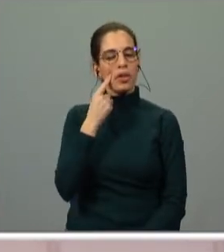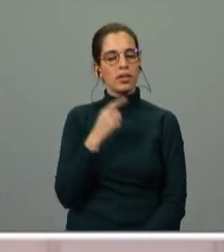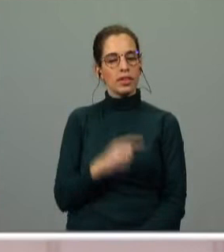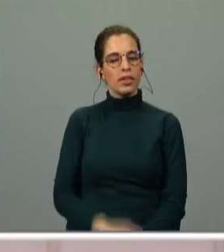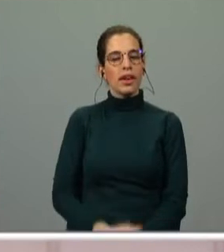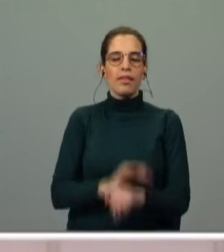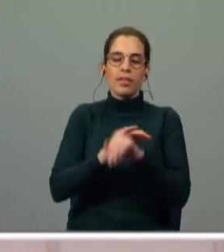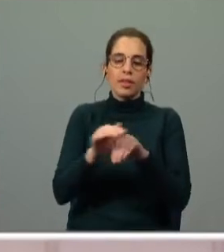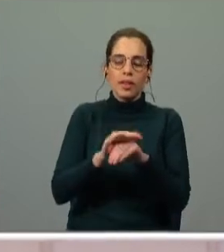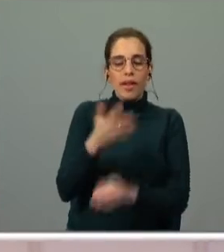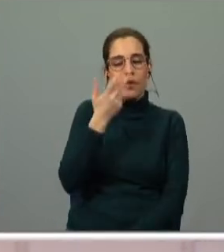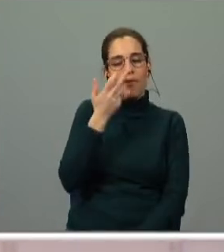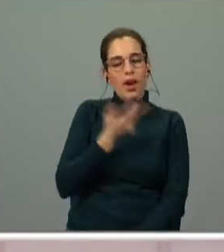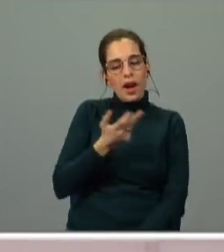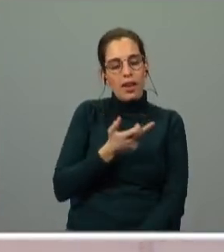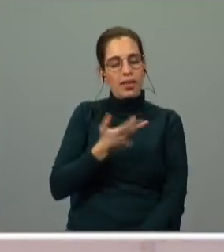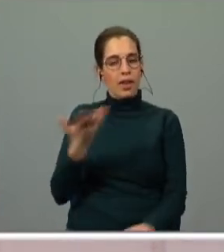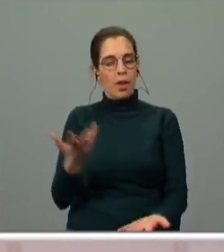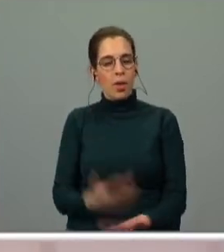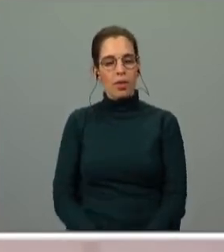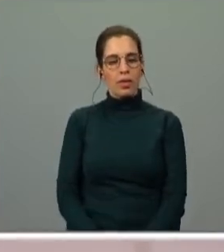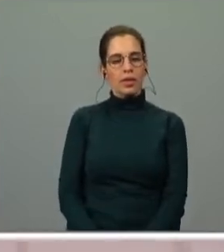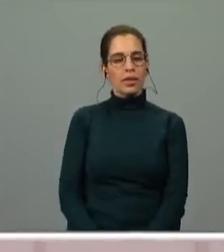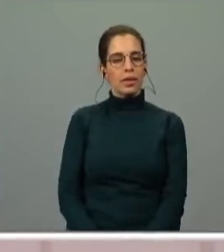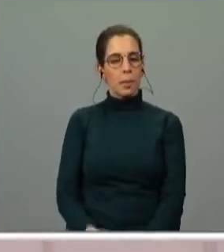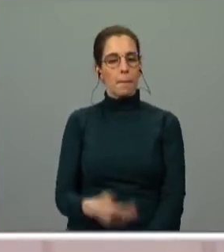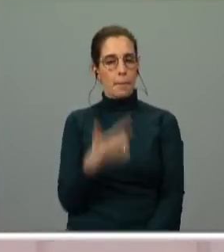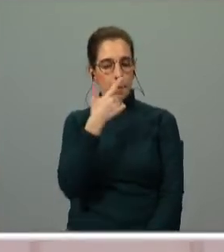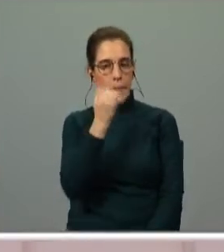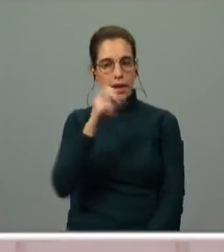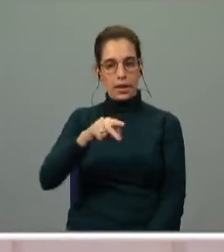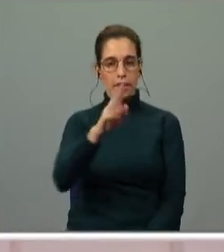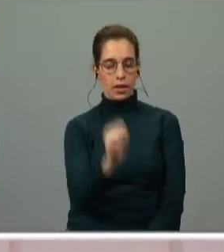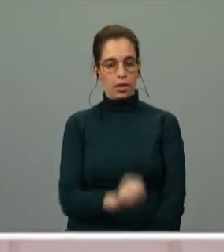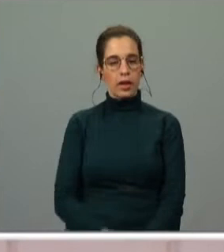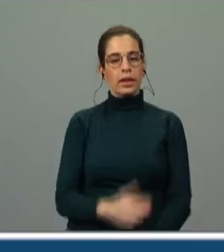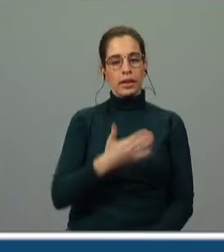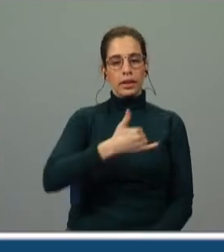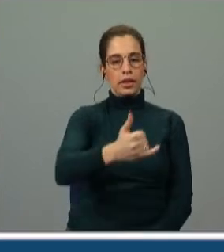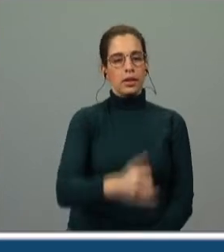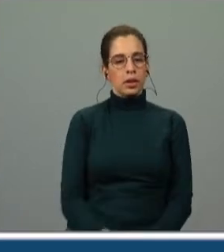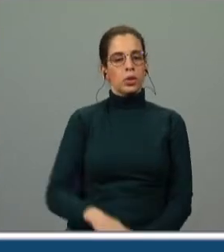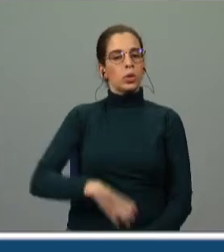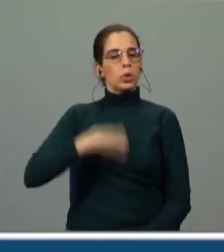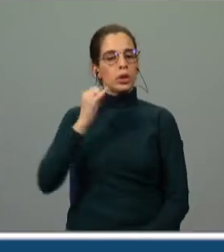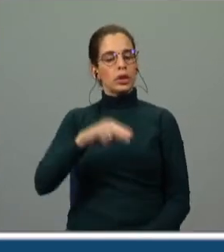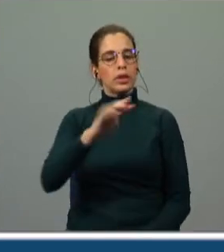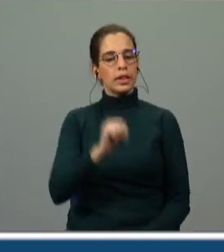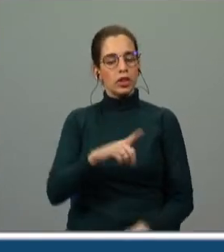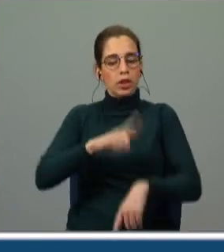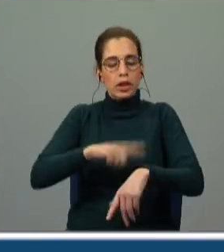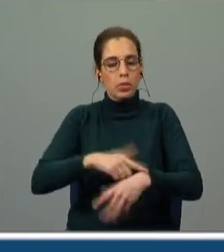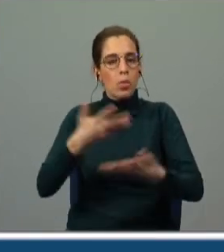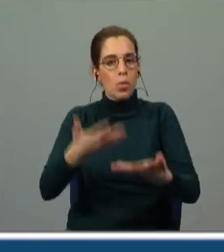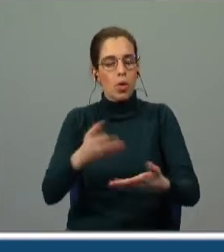mostra a sua fragilidade, portanto, toma claramente o partido de Inês. A seguir, quais os sentimentos de Inês neste momento?